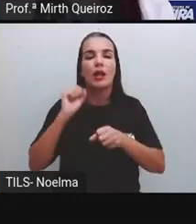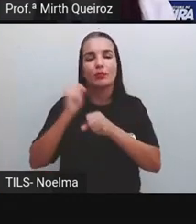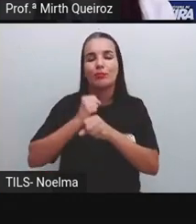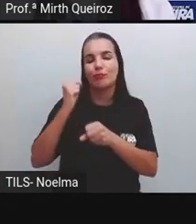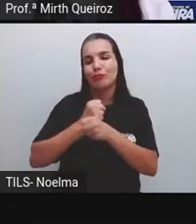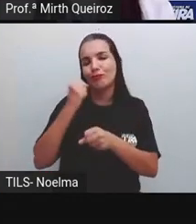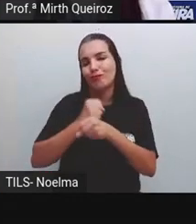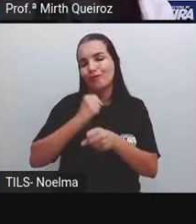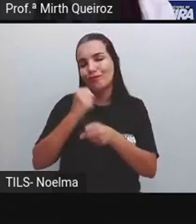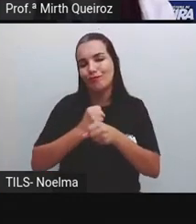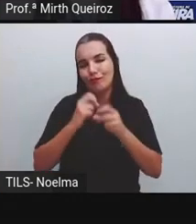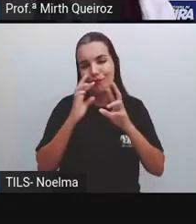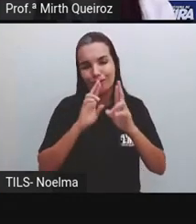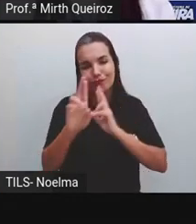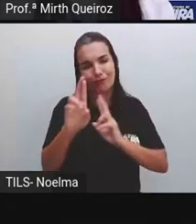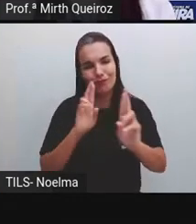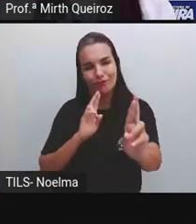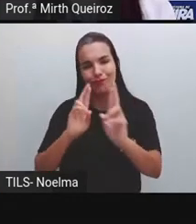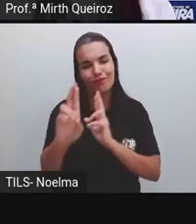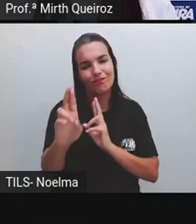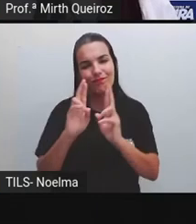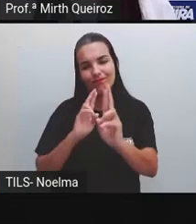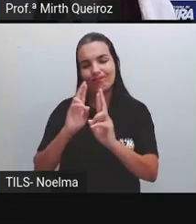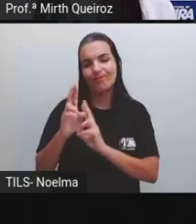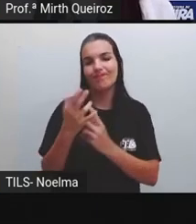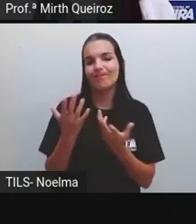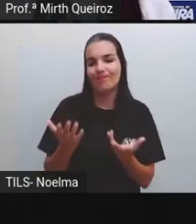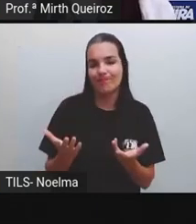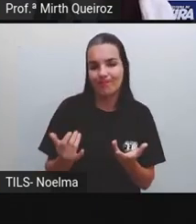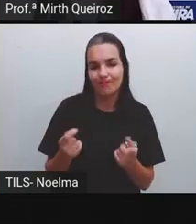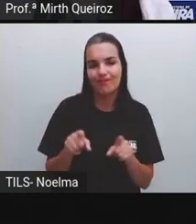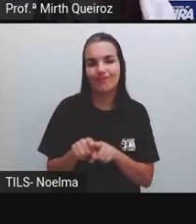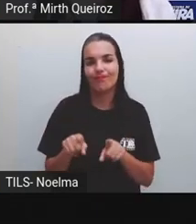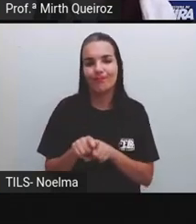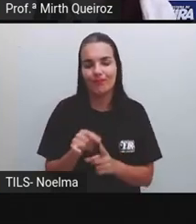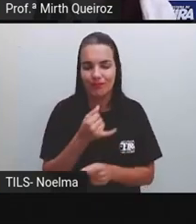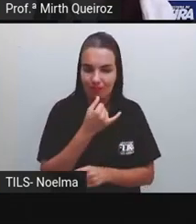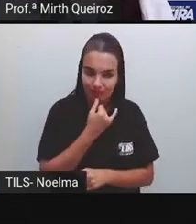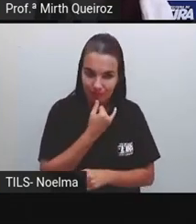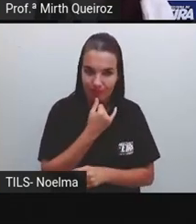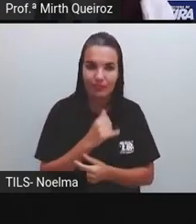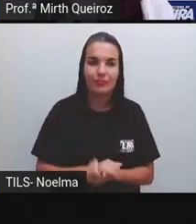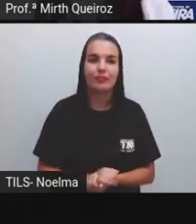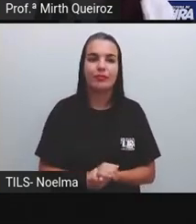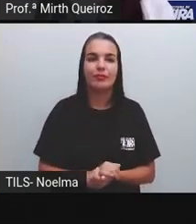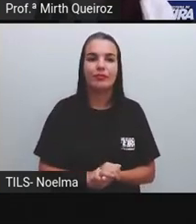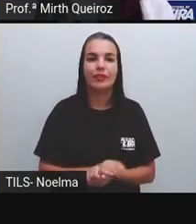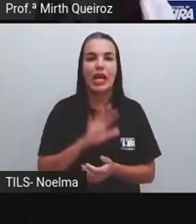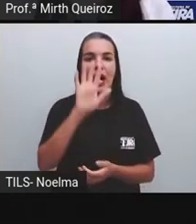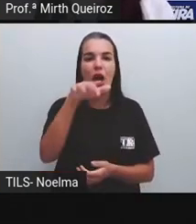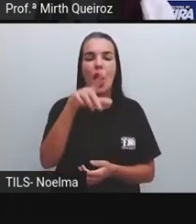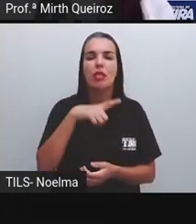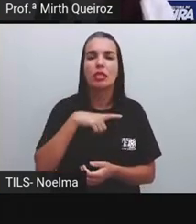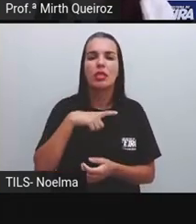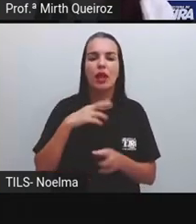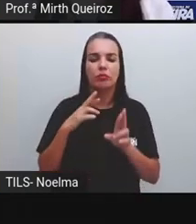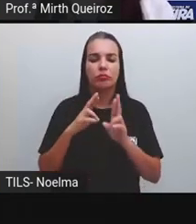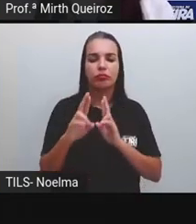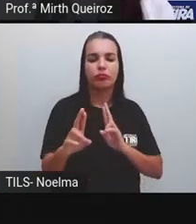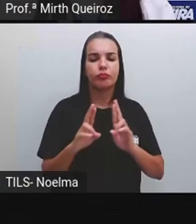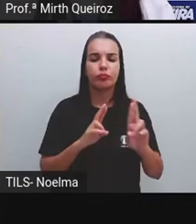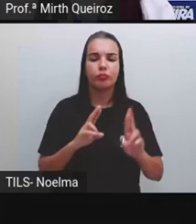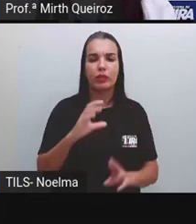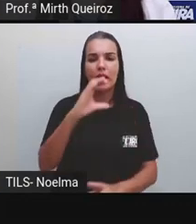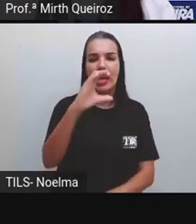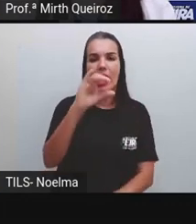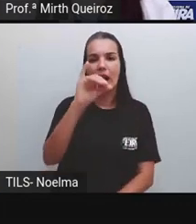as rochas presentes naquela montanha e formar uma estrada. Tem uma estrada de Caetitec, que teve a oportunidade de